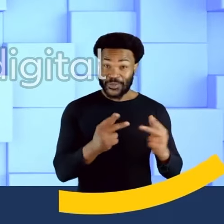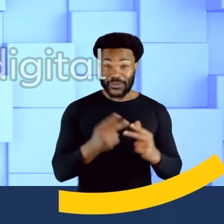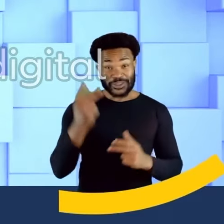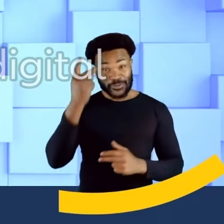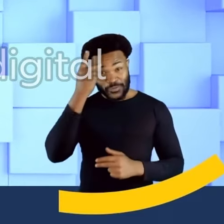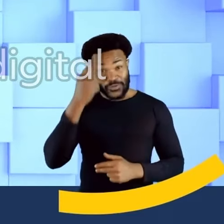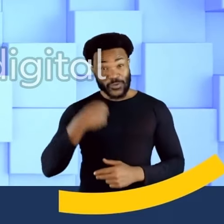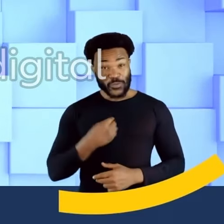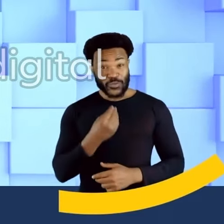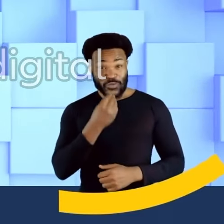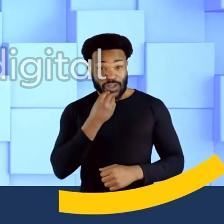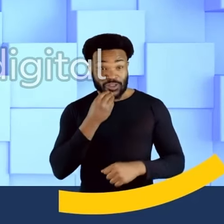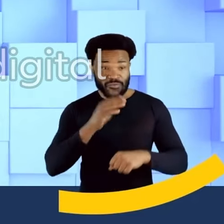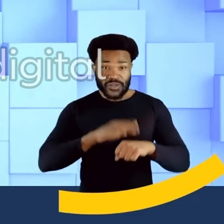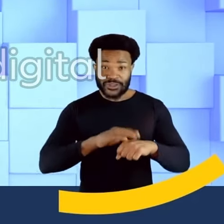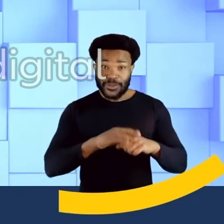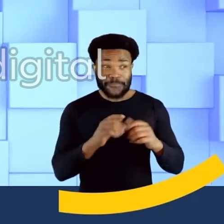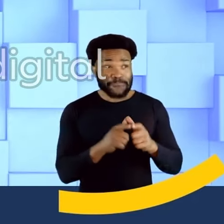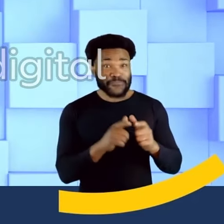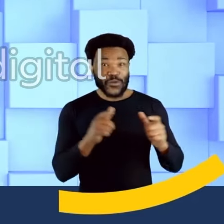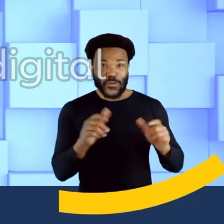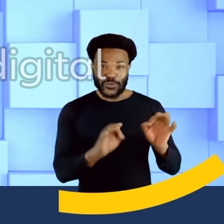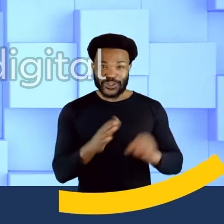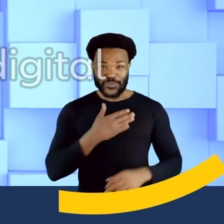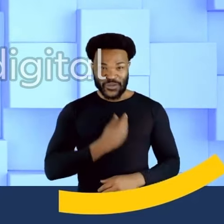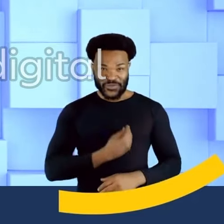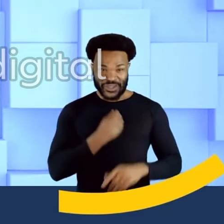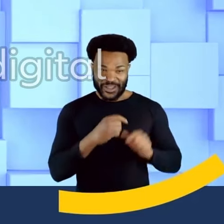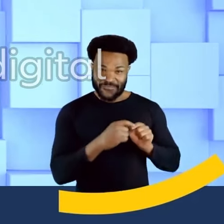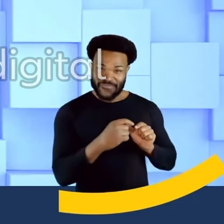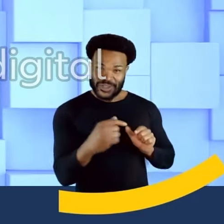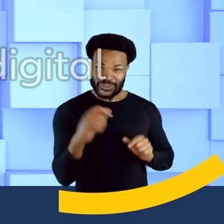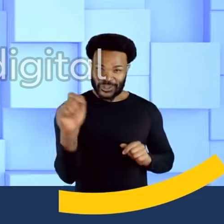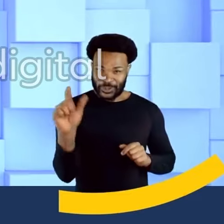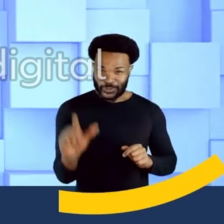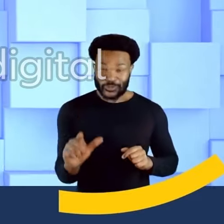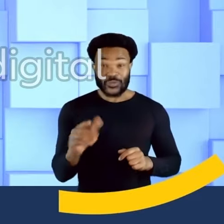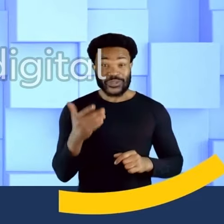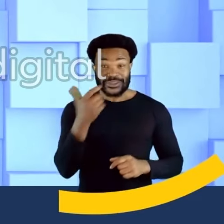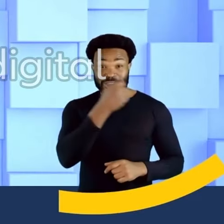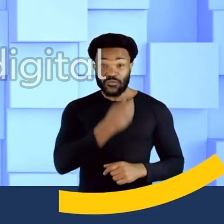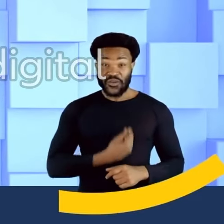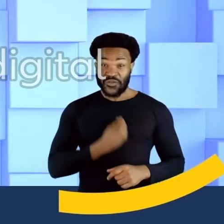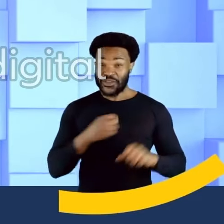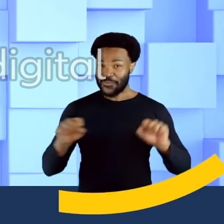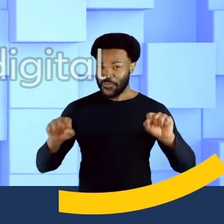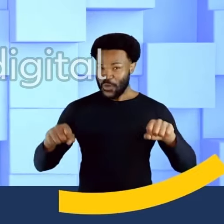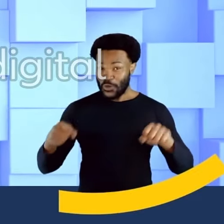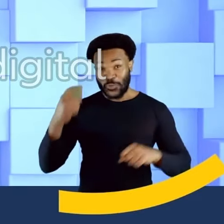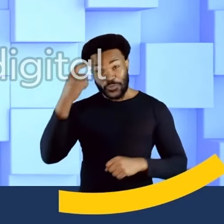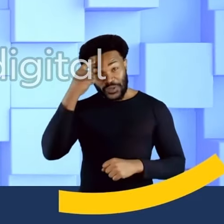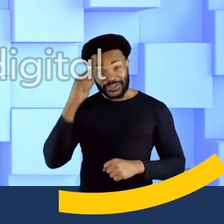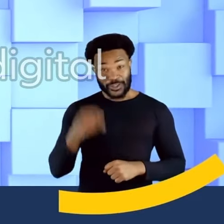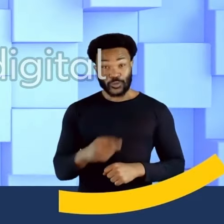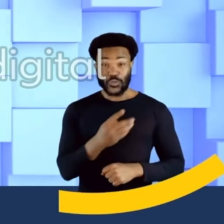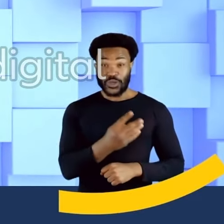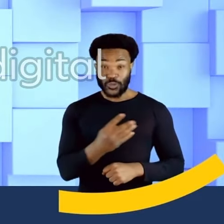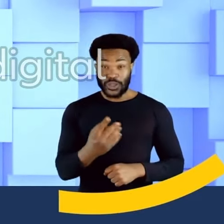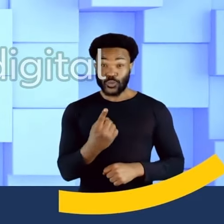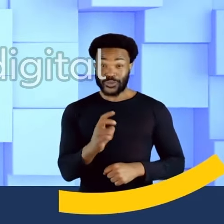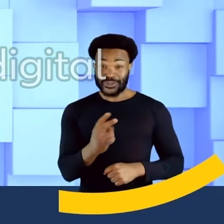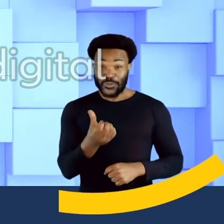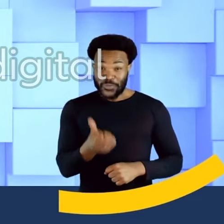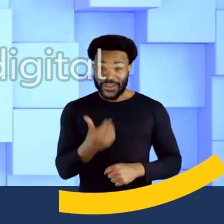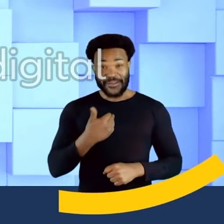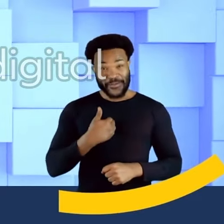Municipal de São Paulo, eu tive a oportunidade de fazer o maior projeto da minha vida. É o Faixa Azul. Salva a tua vida, motociclista. Pense nisso. 4